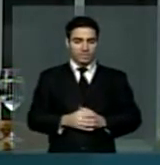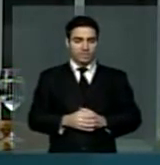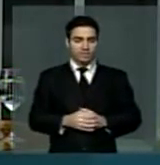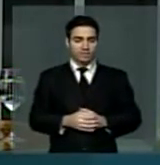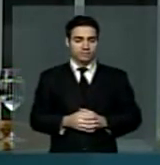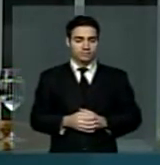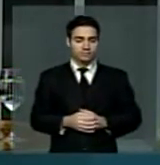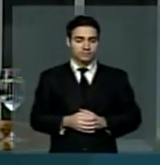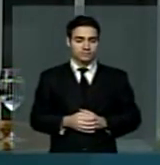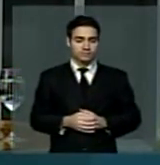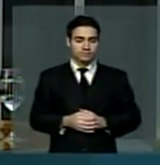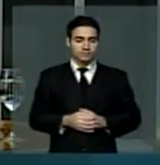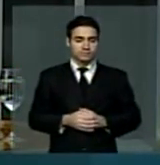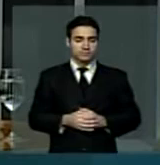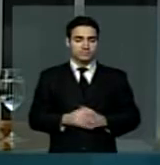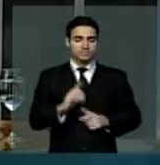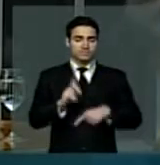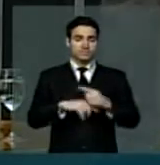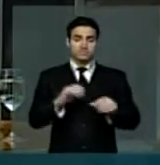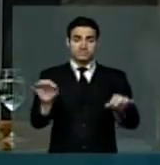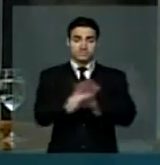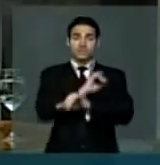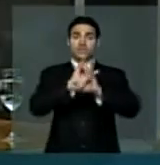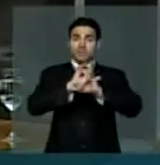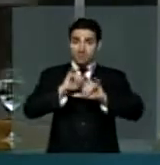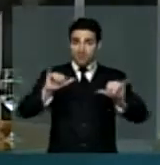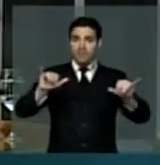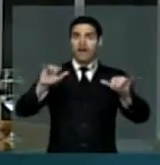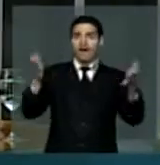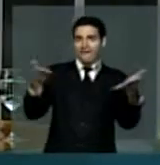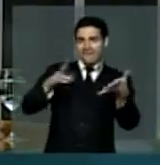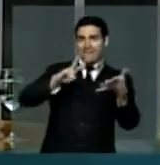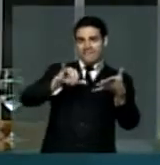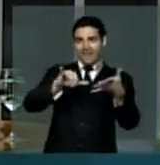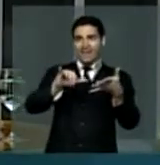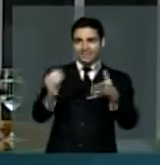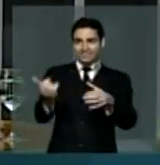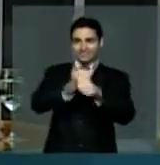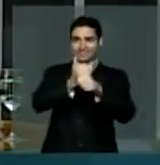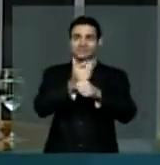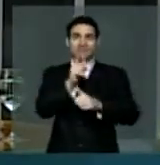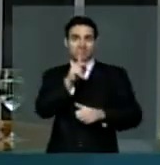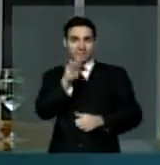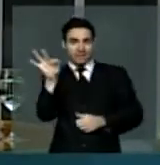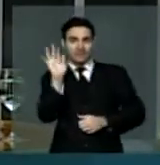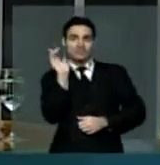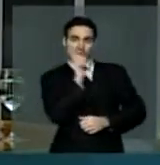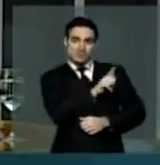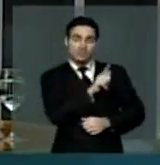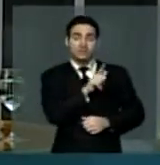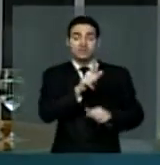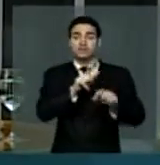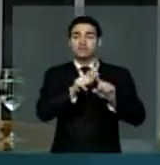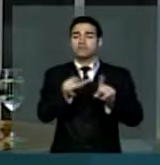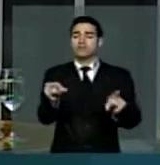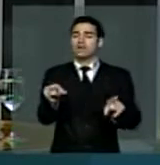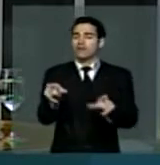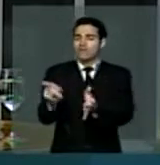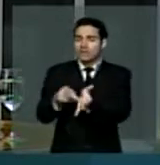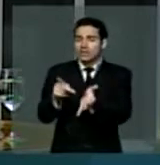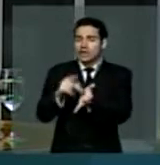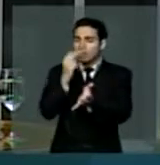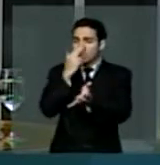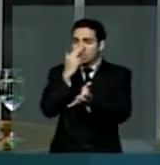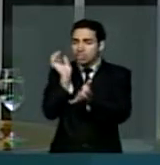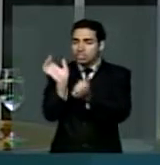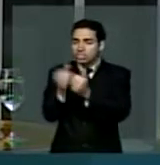Quando proclamava, senhor presidente, que era a do PT, mas que, na verdade, como eu disse, era para montar uma chapa